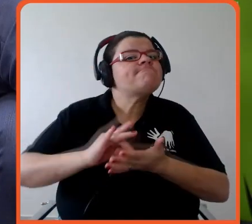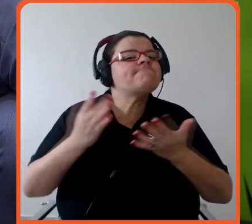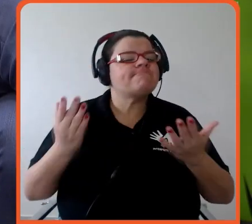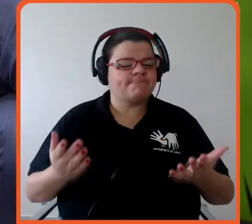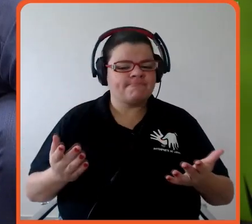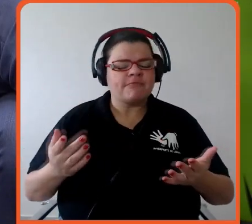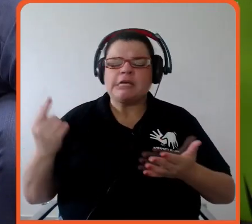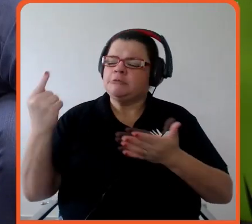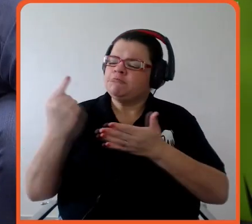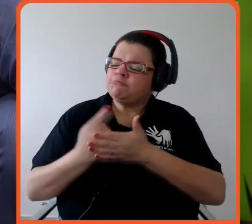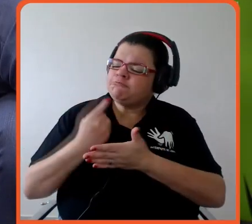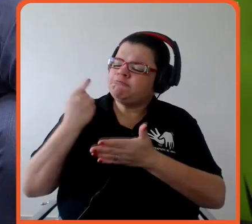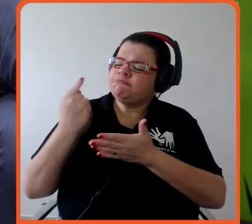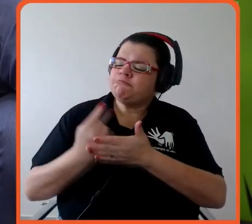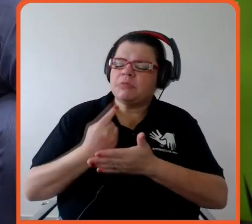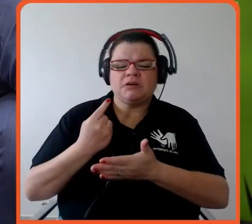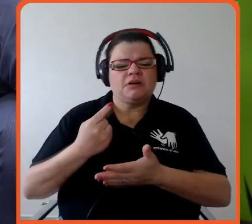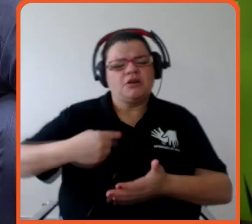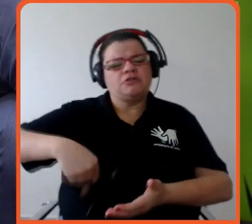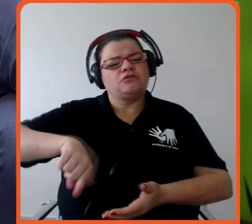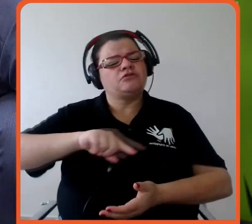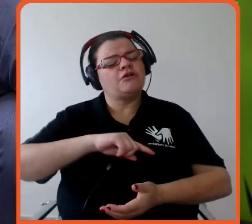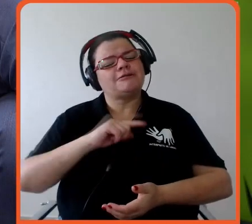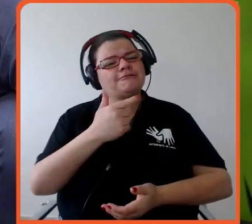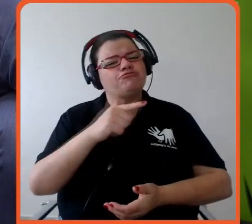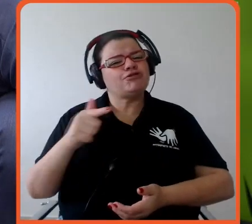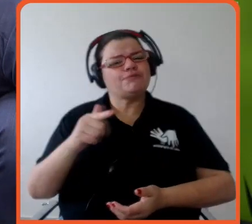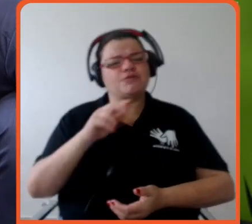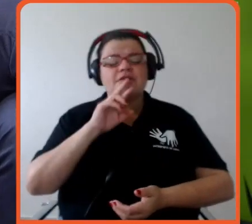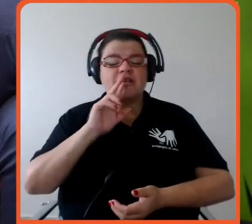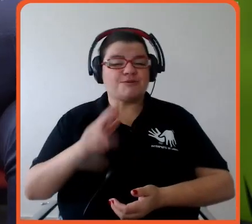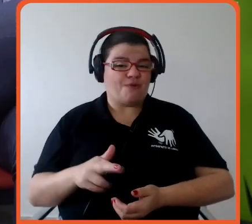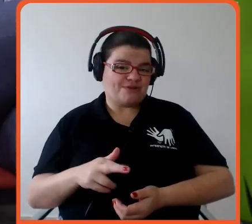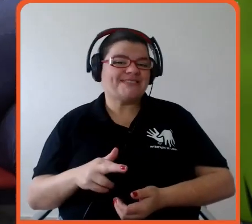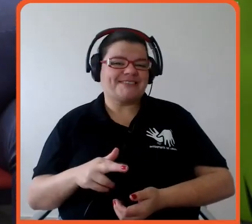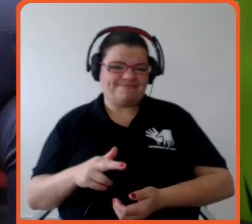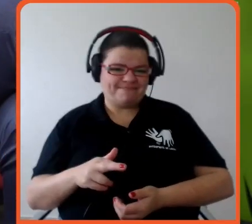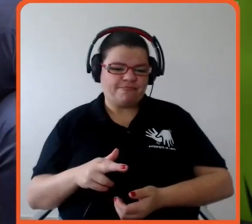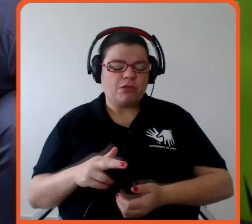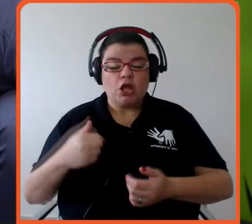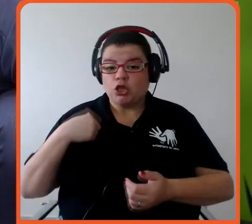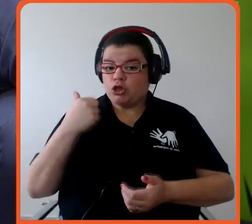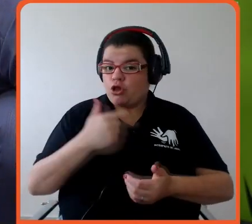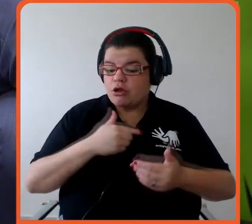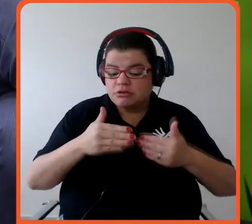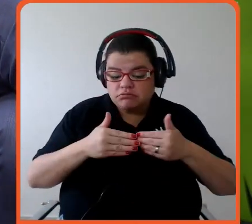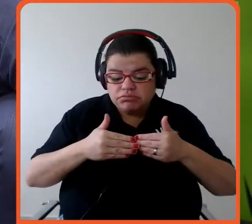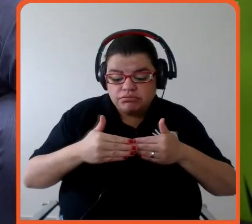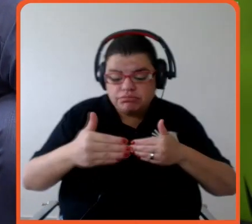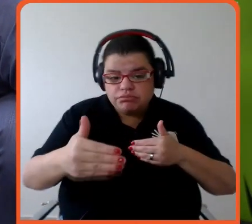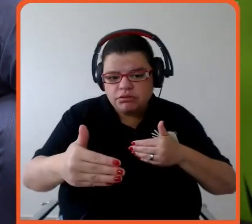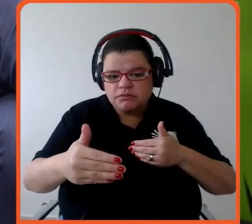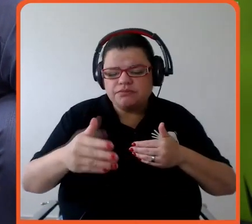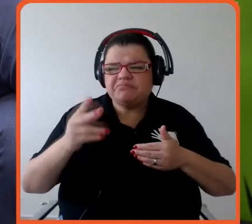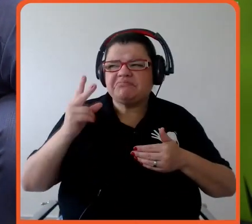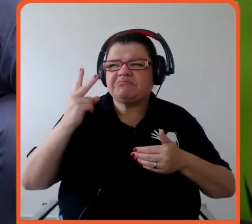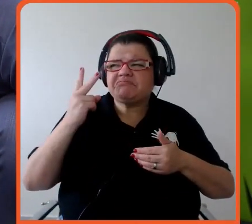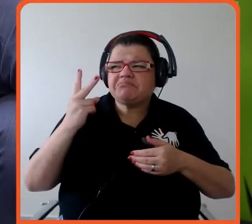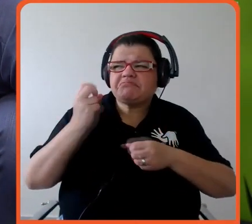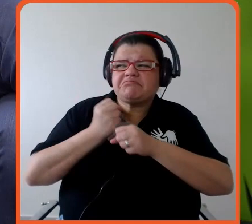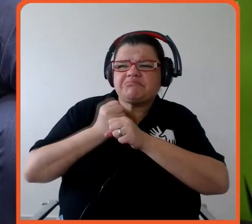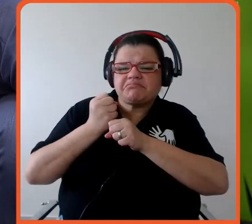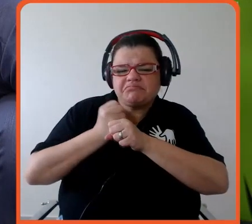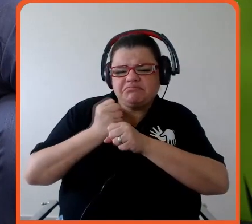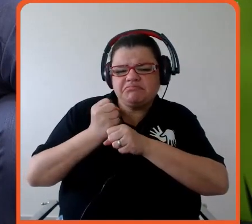nós não tínhamos essas respostas. O ponto de partida que a gente fez há mais ou menos dois anos e meio, na verdade, quando eu